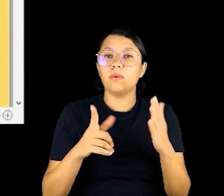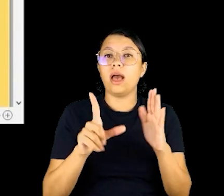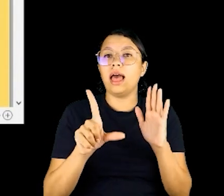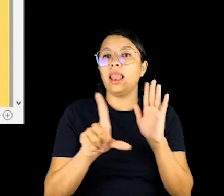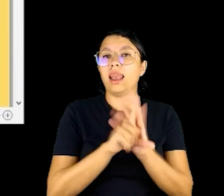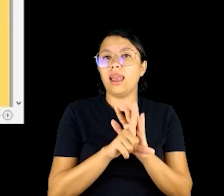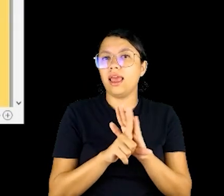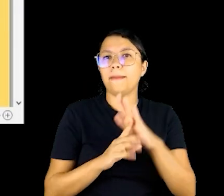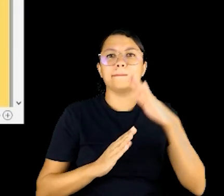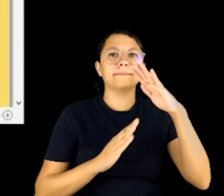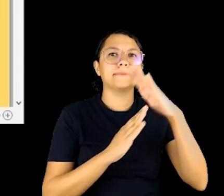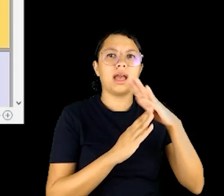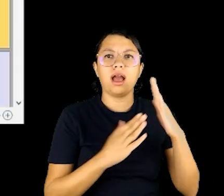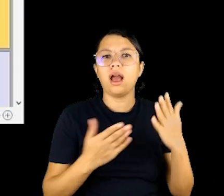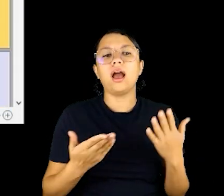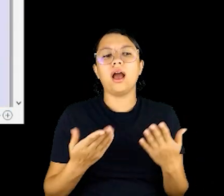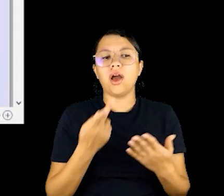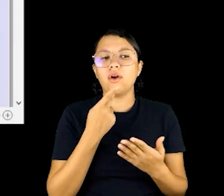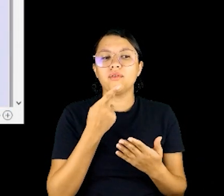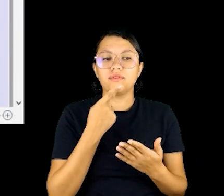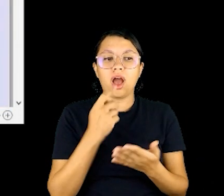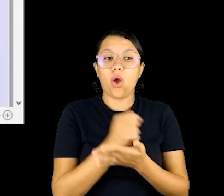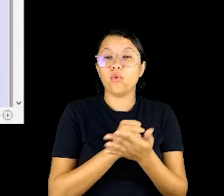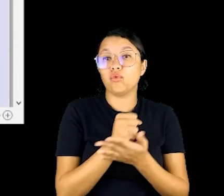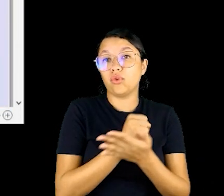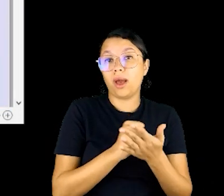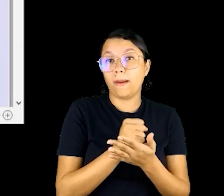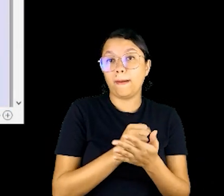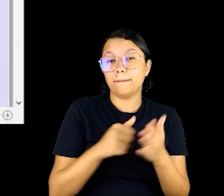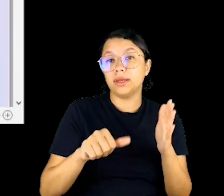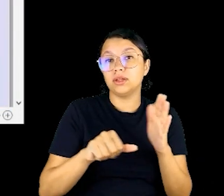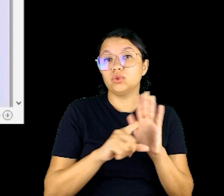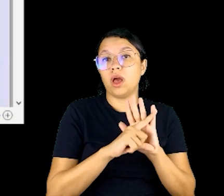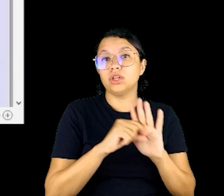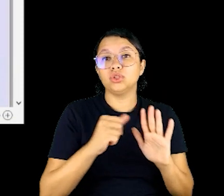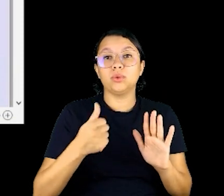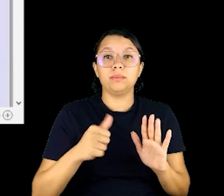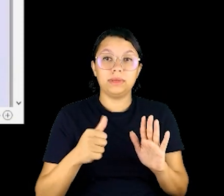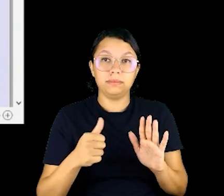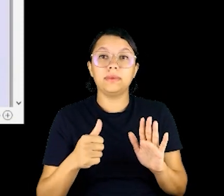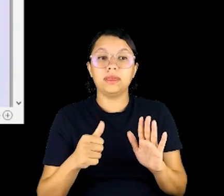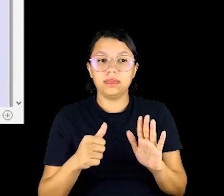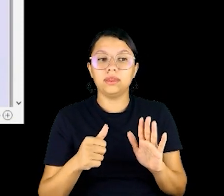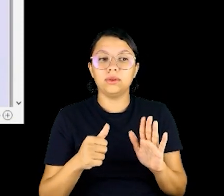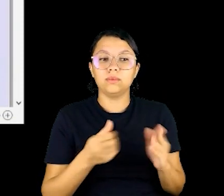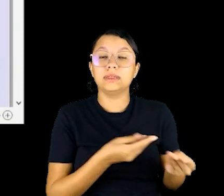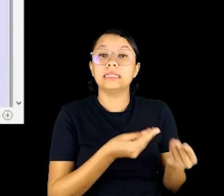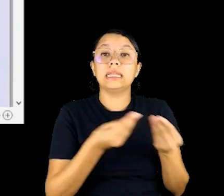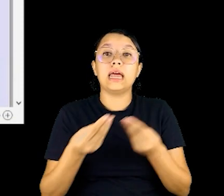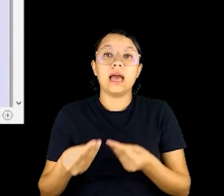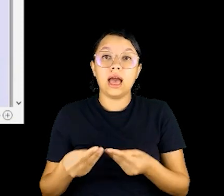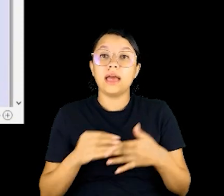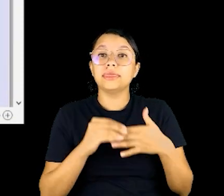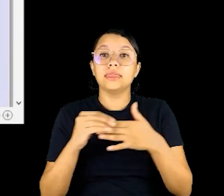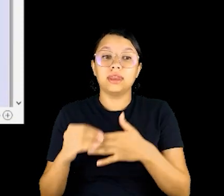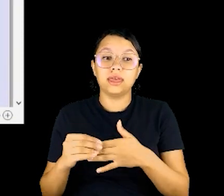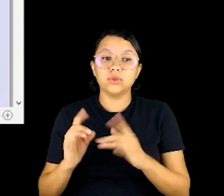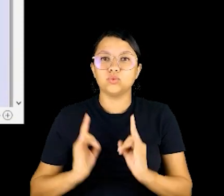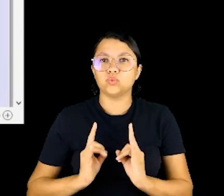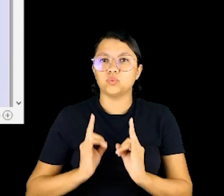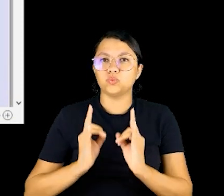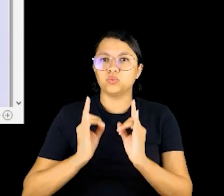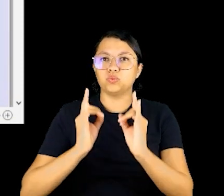Então, aqui a Lei Máxima, enfim, fala dos fundamentos, né? O artigo primeiro da Constituição, acho que é bem importante, traz essa figura